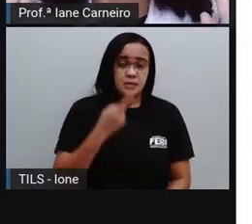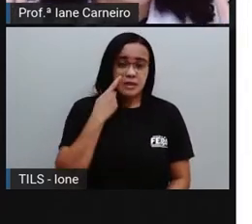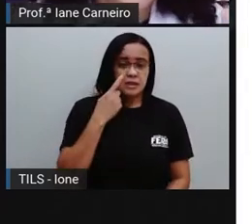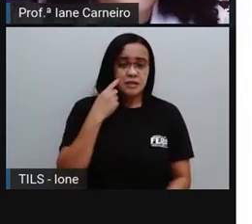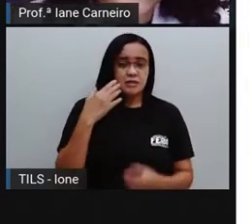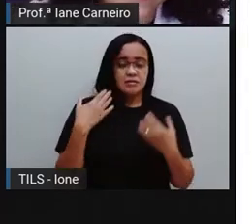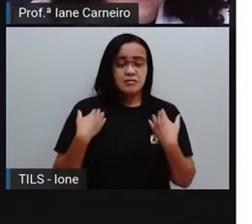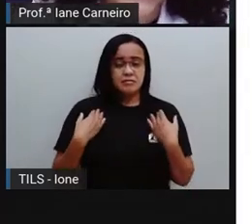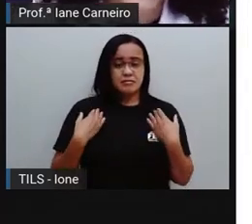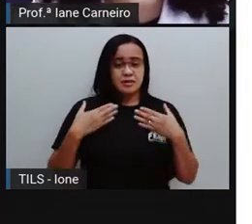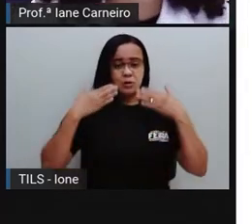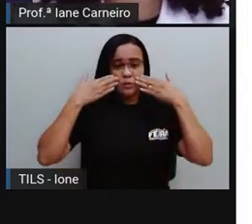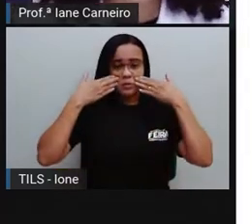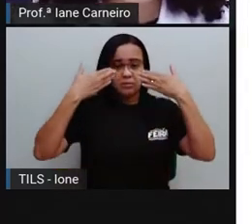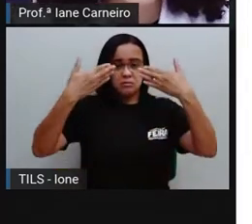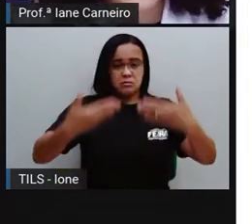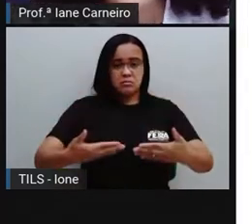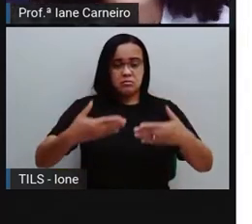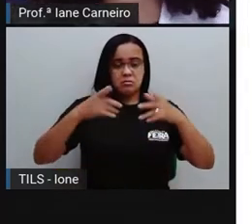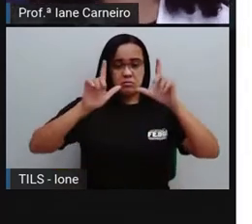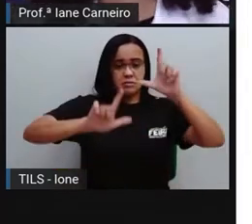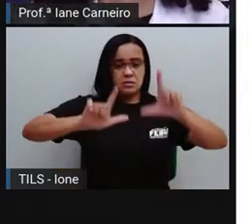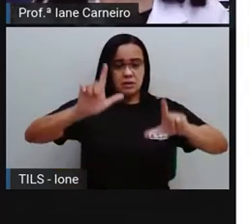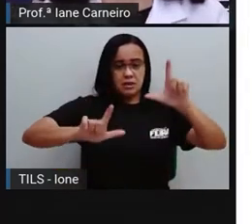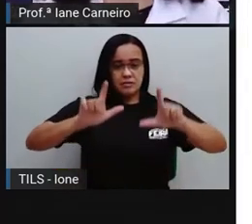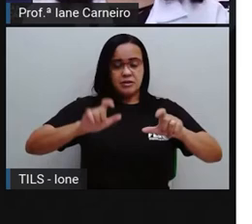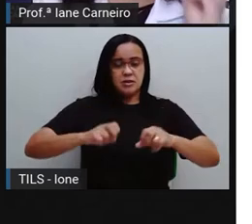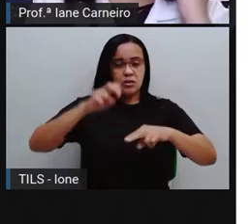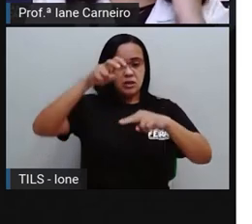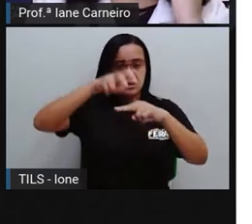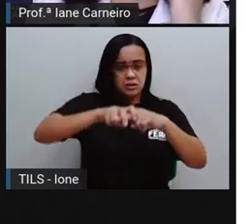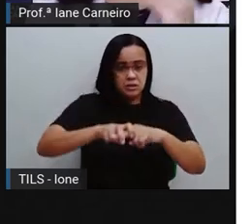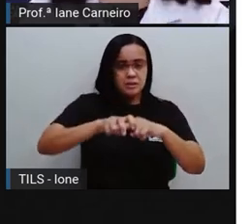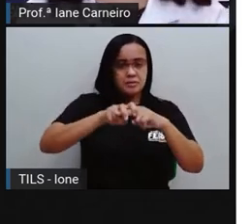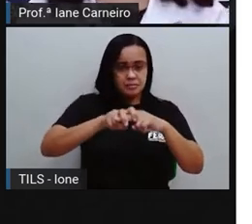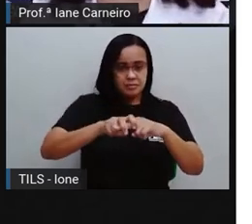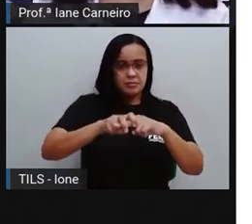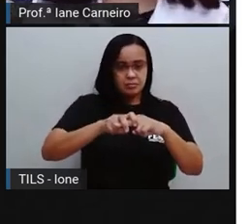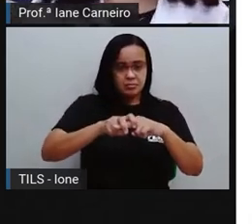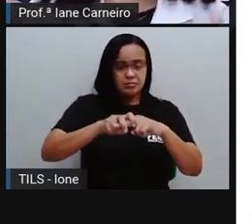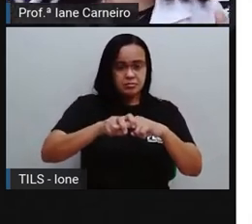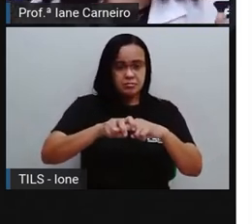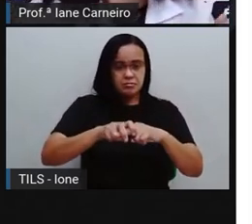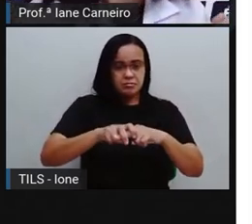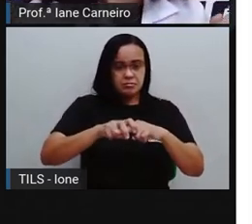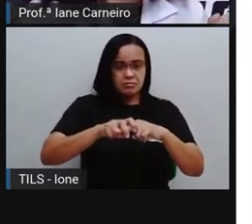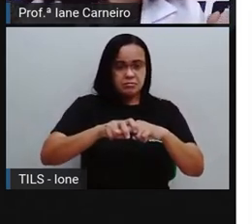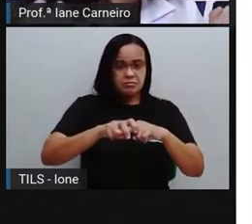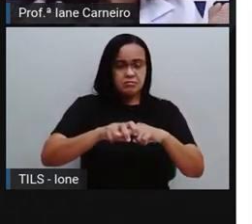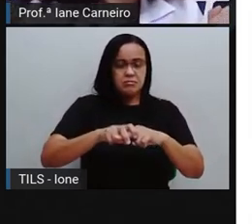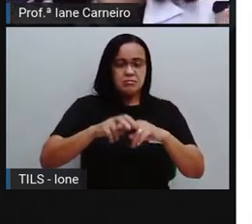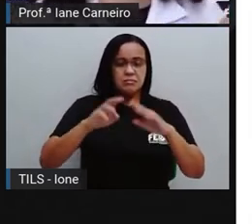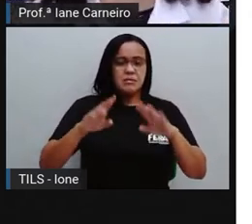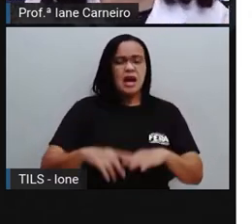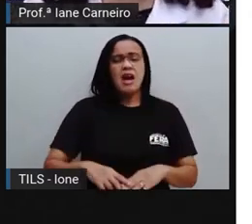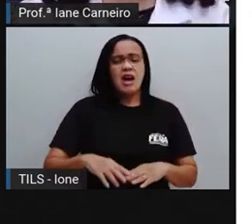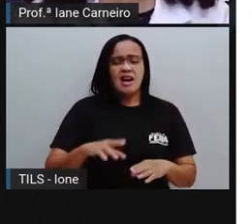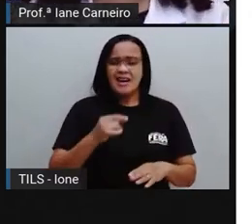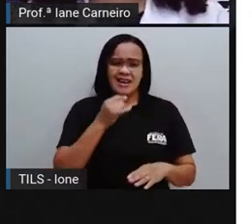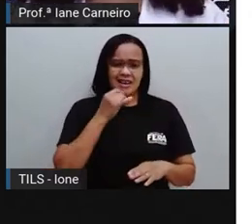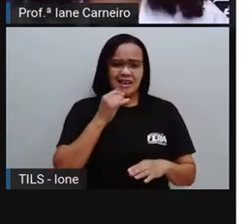de frente para a televisão. Então, se você sentar aí e faz de conta, você fica de costas para a televisão, tá bom?